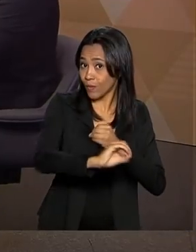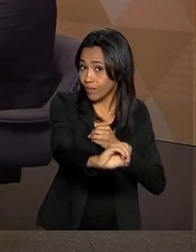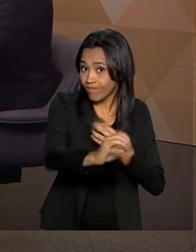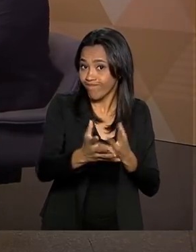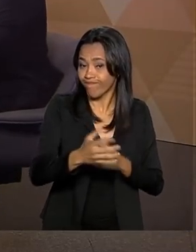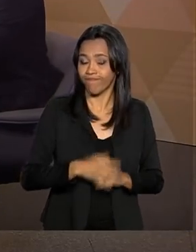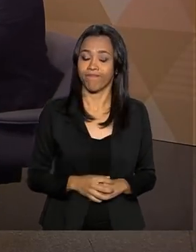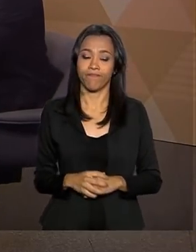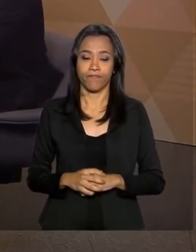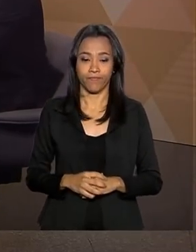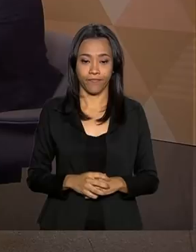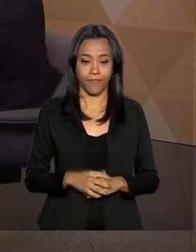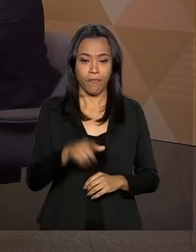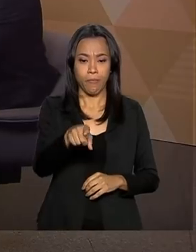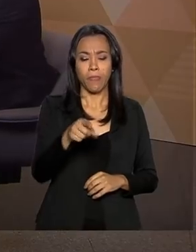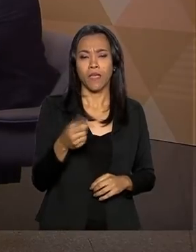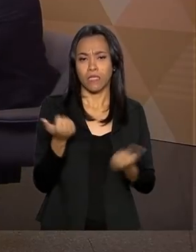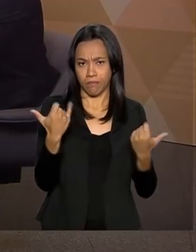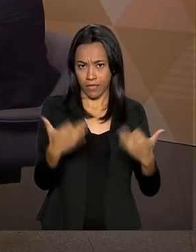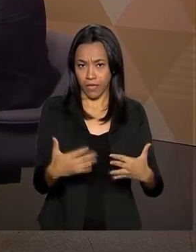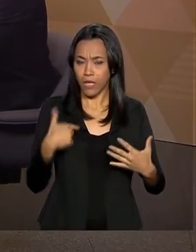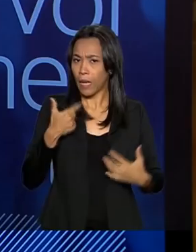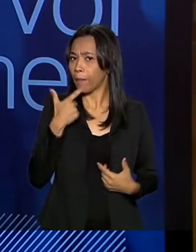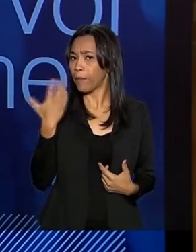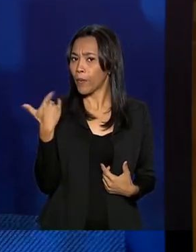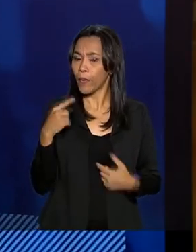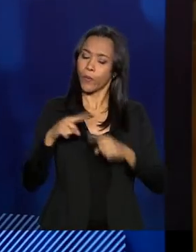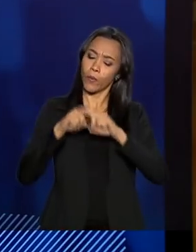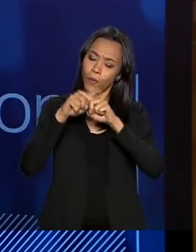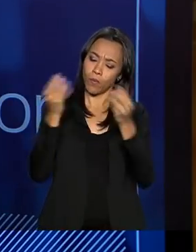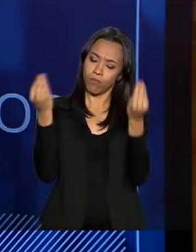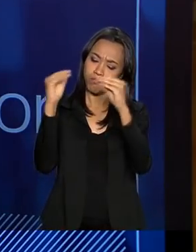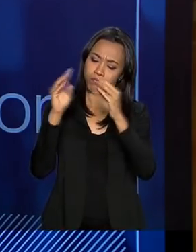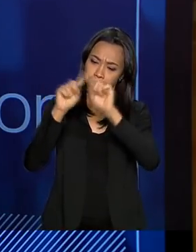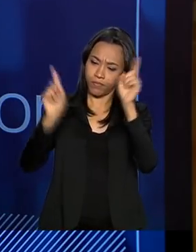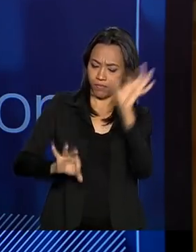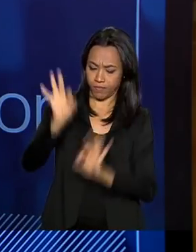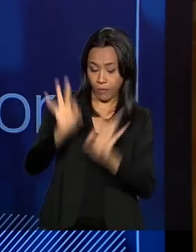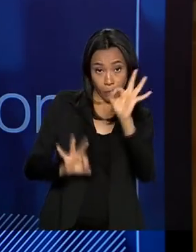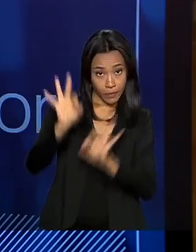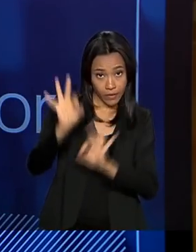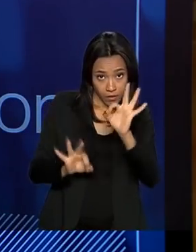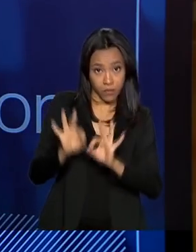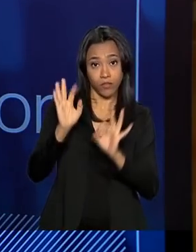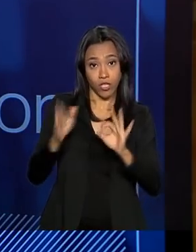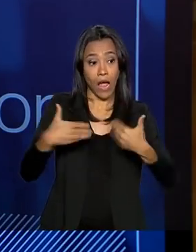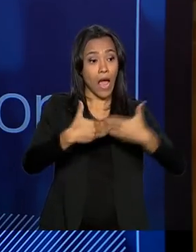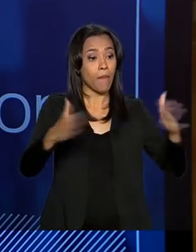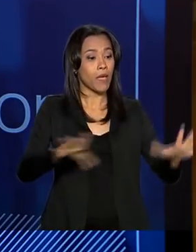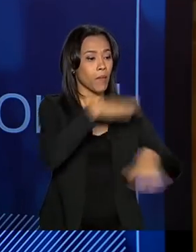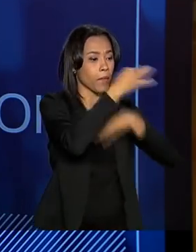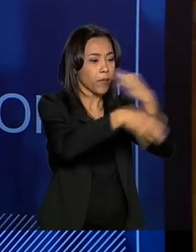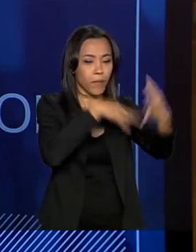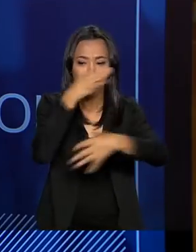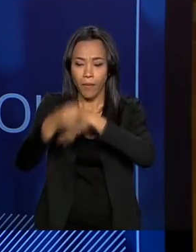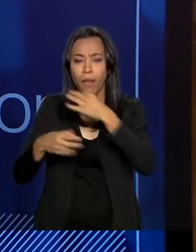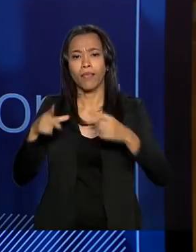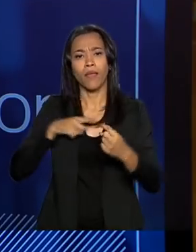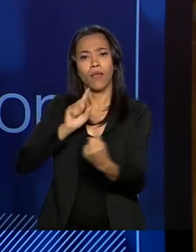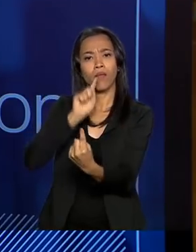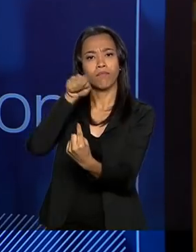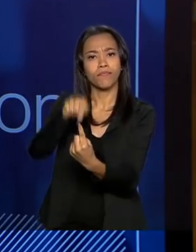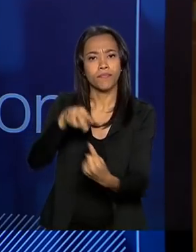Wanderleia, há pouco colocamos o Plano Nacional de Saneamento Básico em consulta pública. Este plano traça metas, tanto